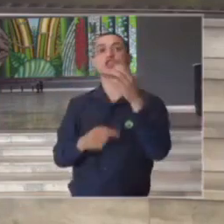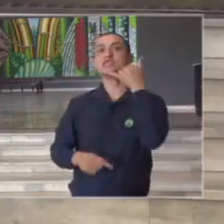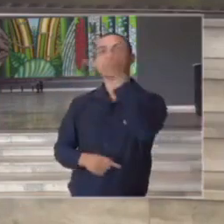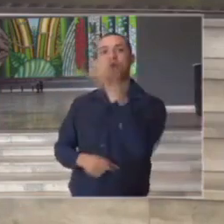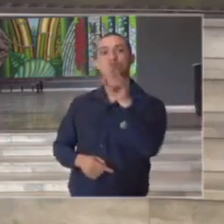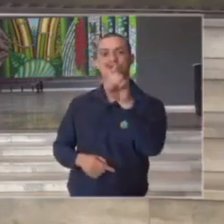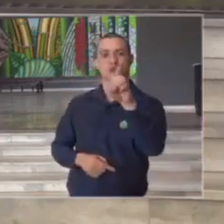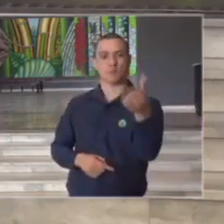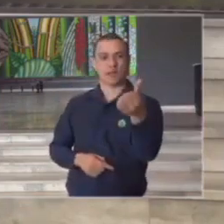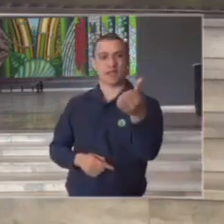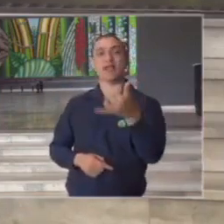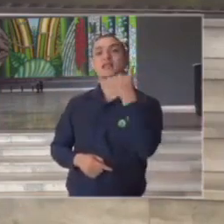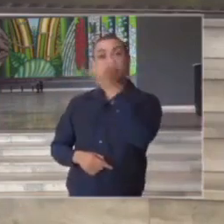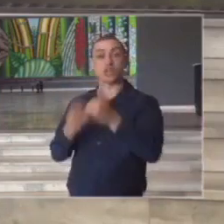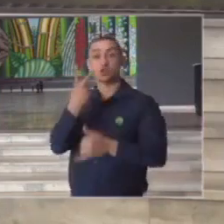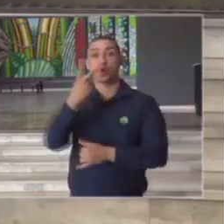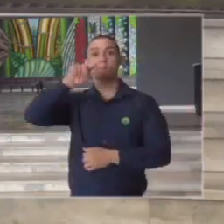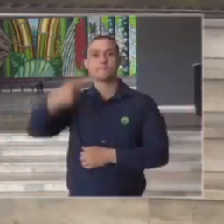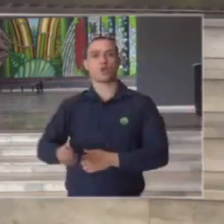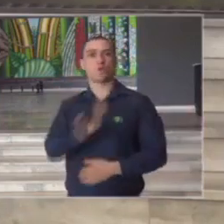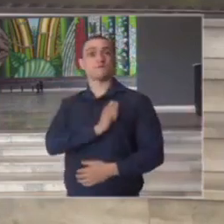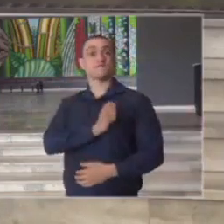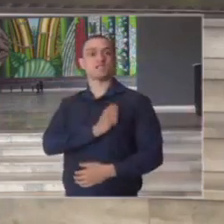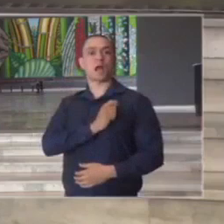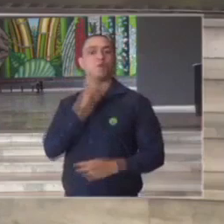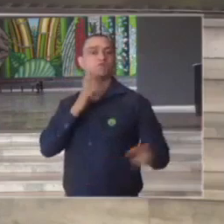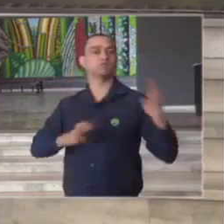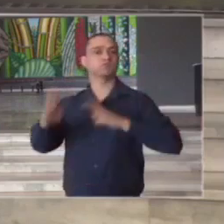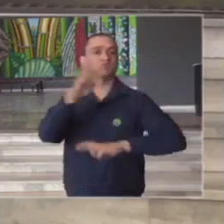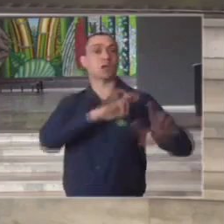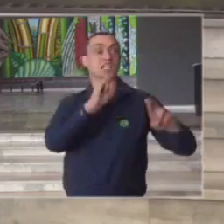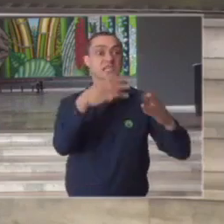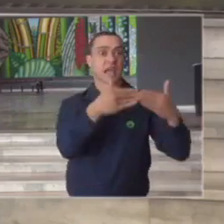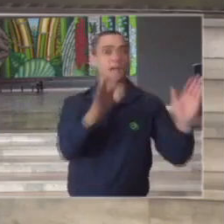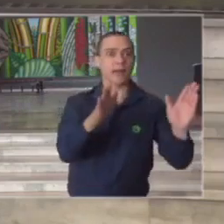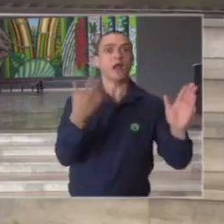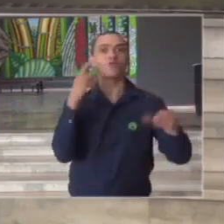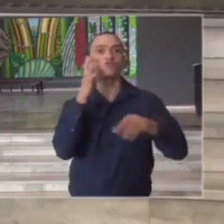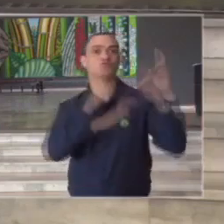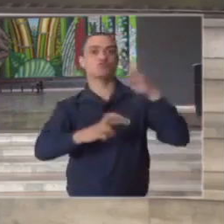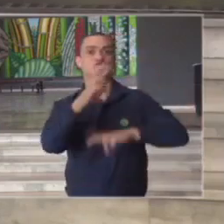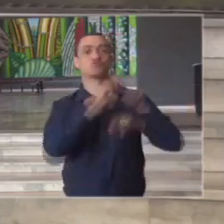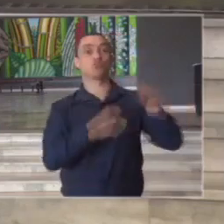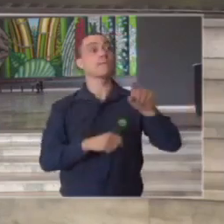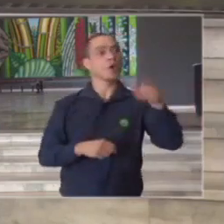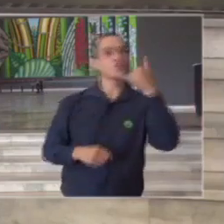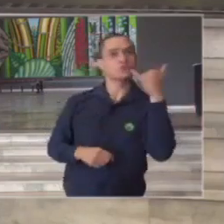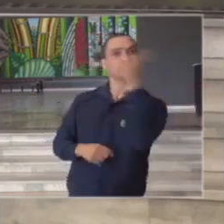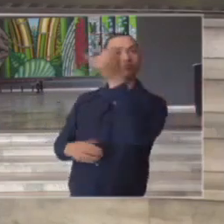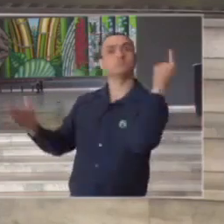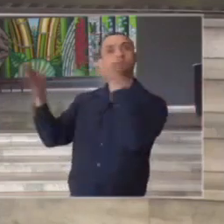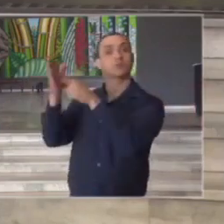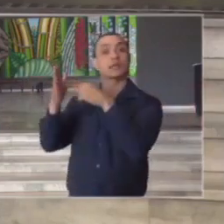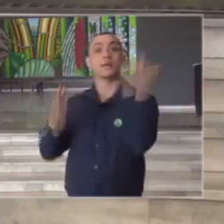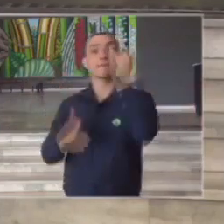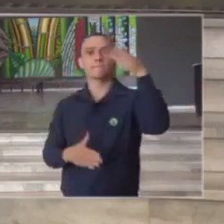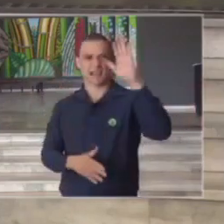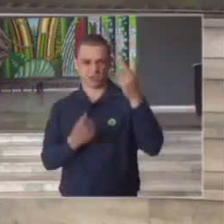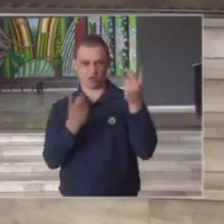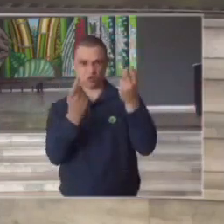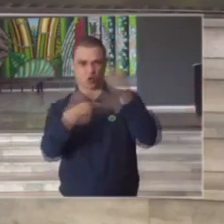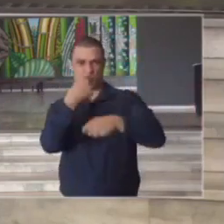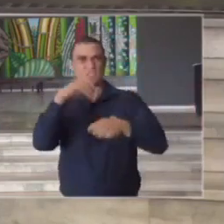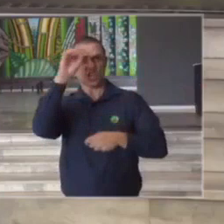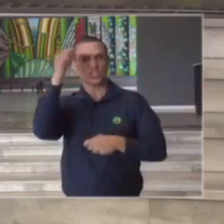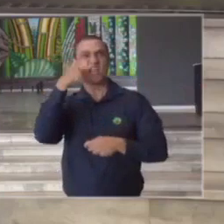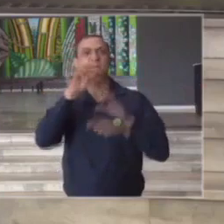nós estamos com 2 mil fiscais das subprefeituras voltados a isso muito mais importante do que o comércio dia